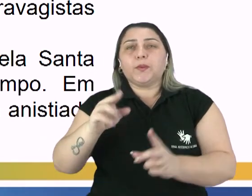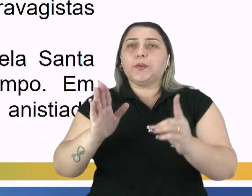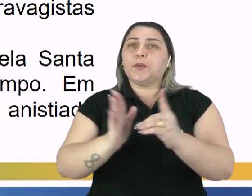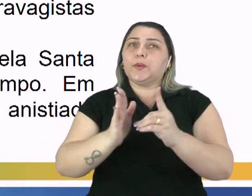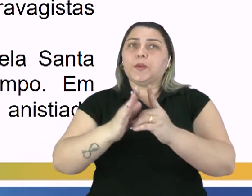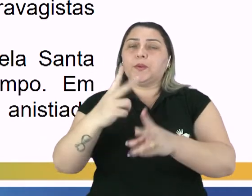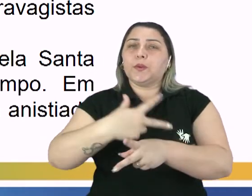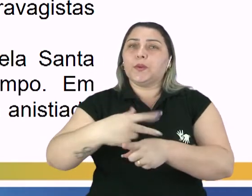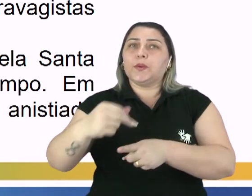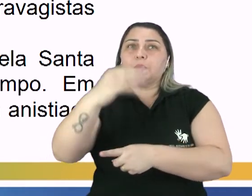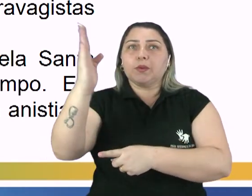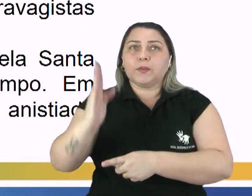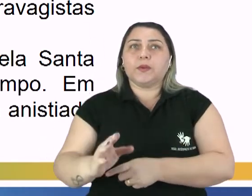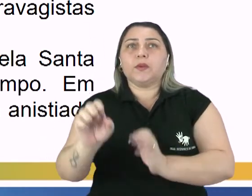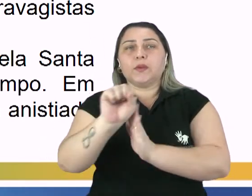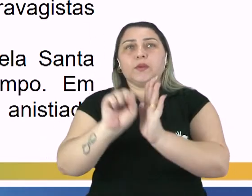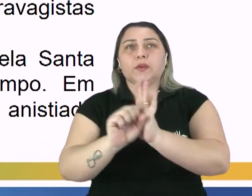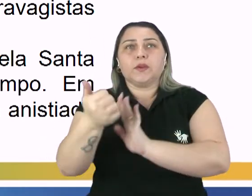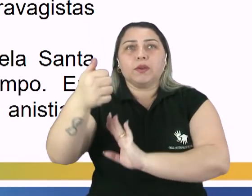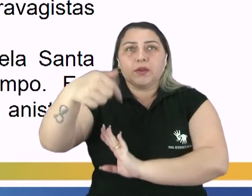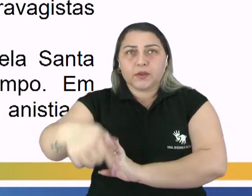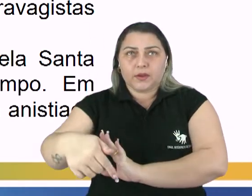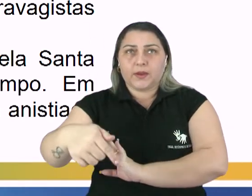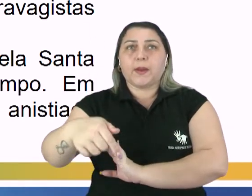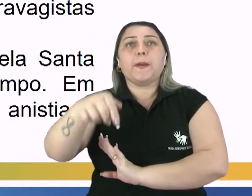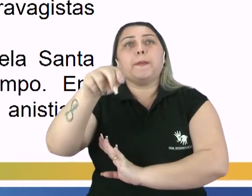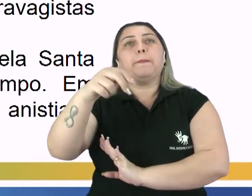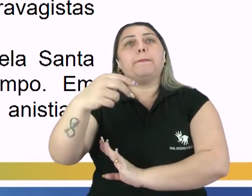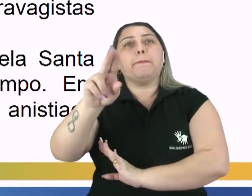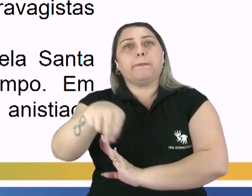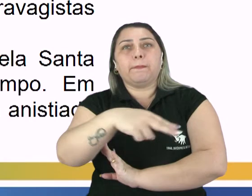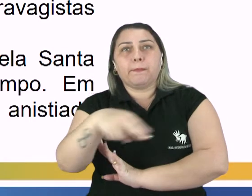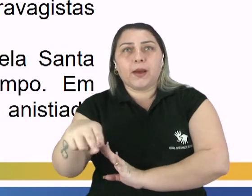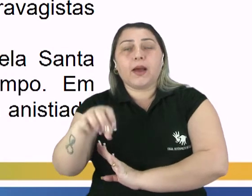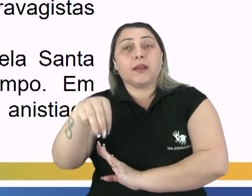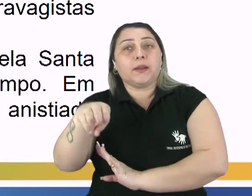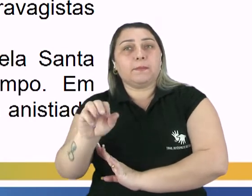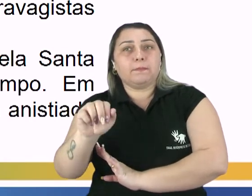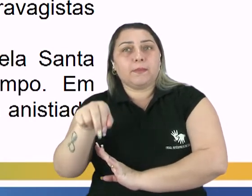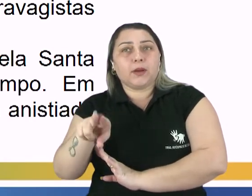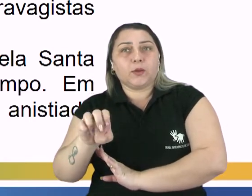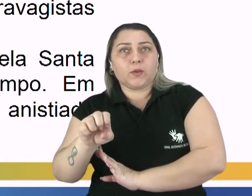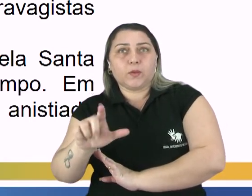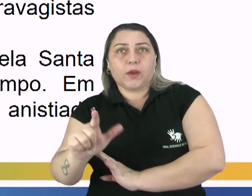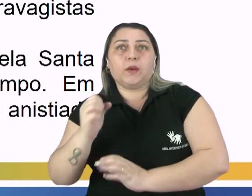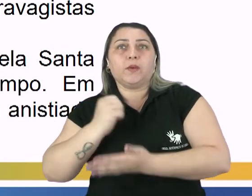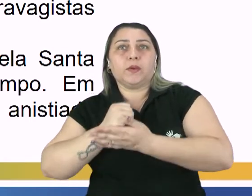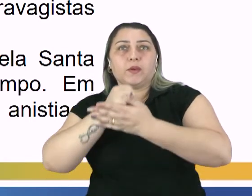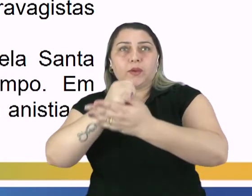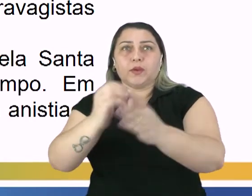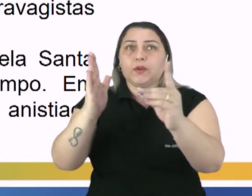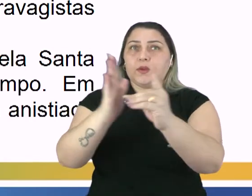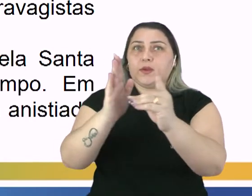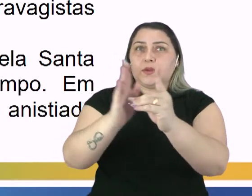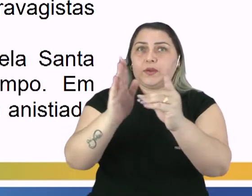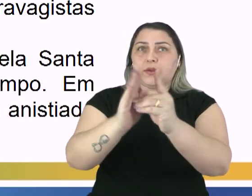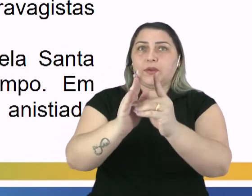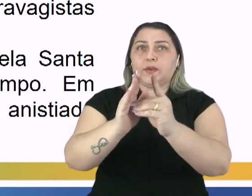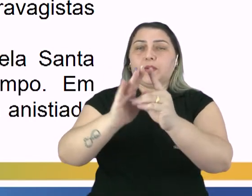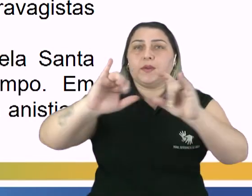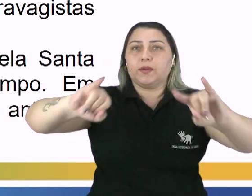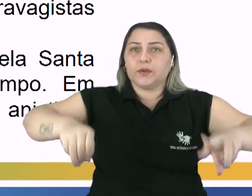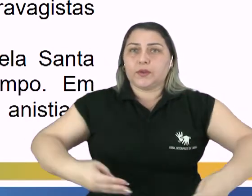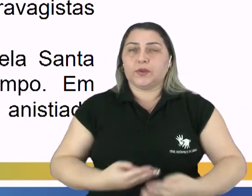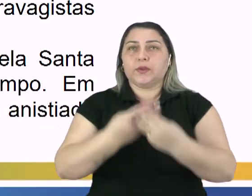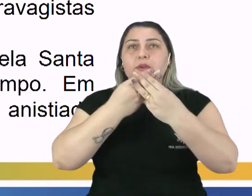na conquista do Brasil no século XVII. Ao lado do padre Manuel da Nóbrega, foi um defensor dos indígenas e judeus,